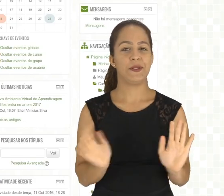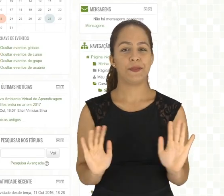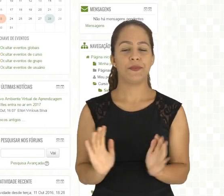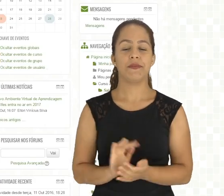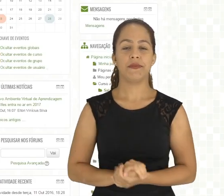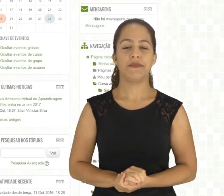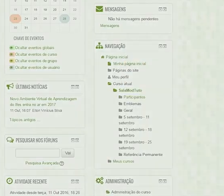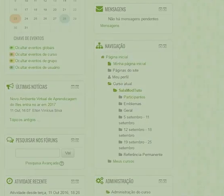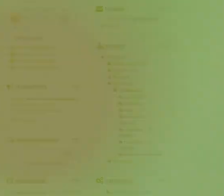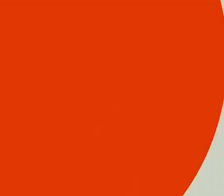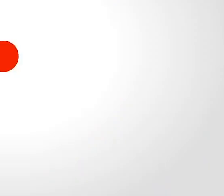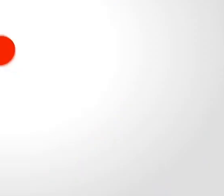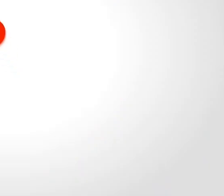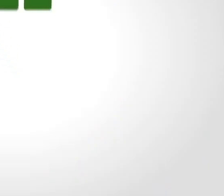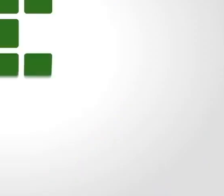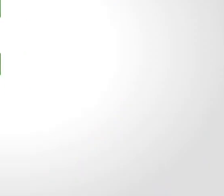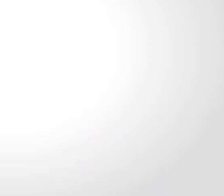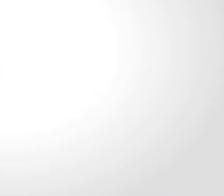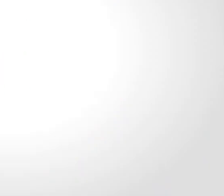ele. Um abraço!